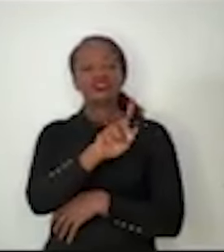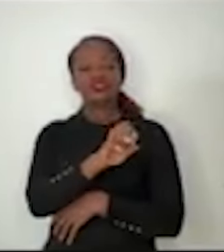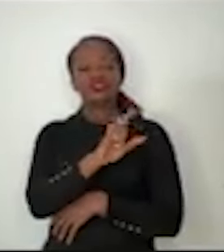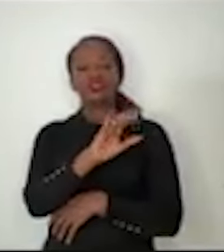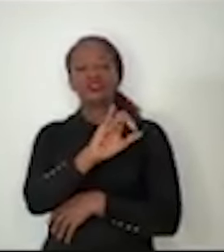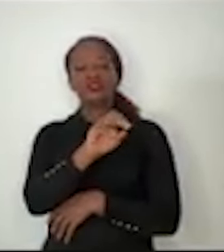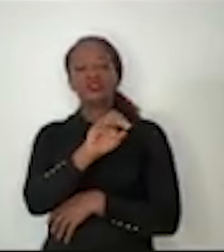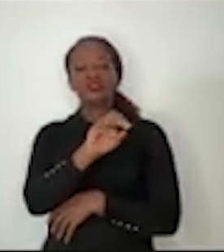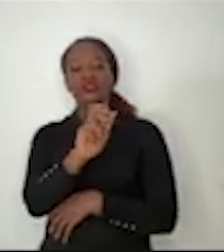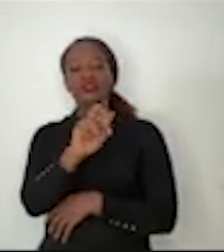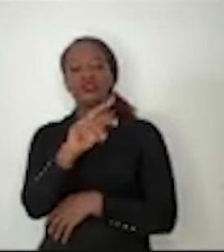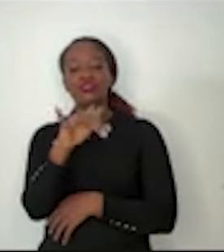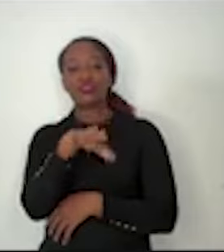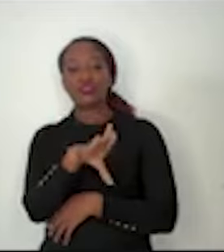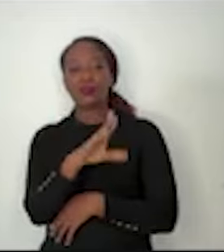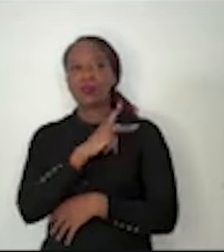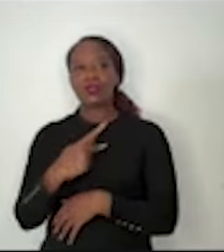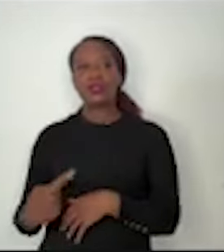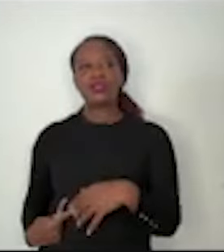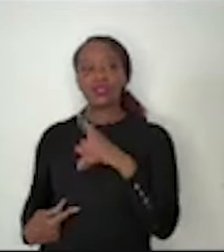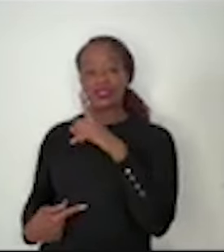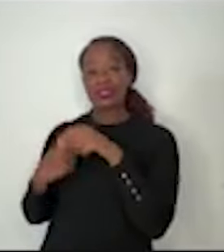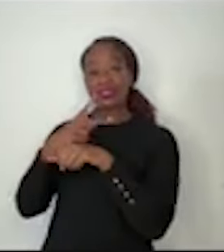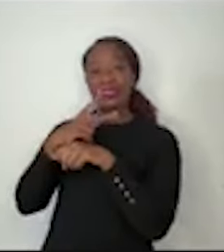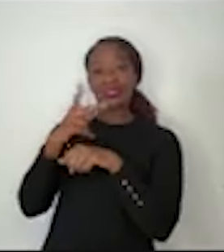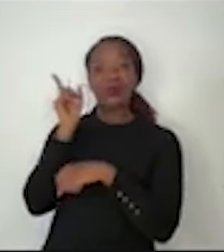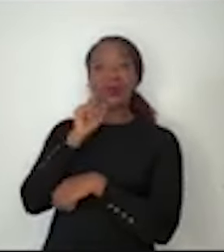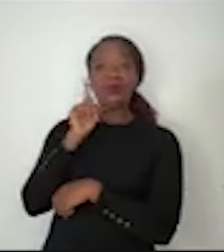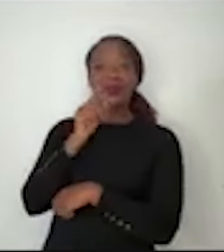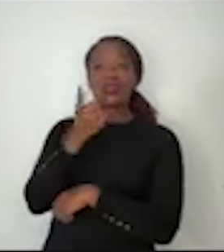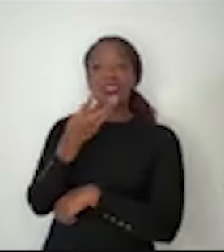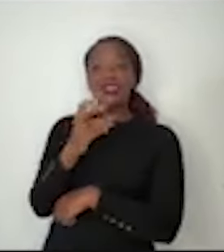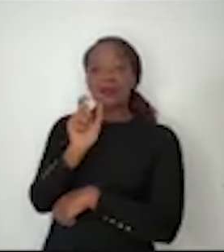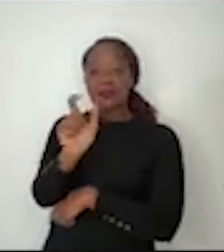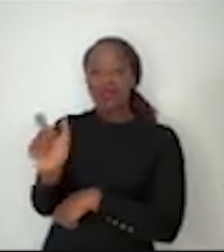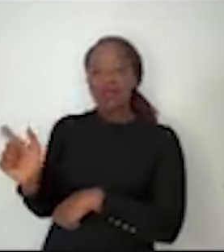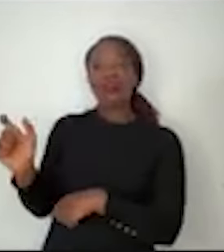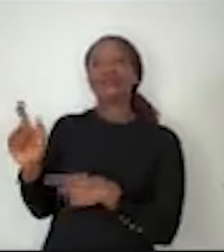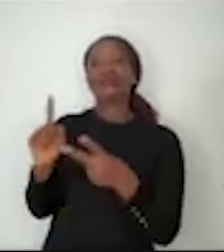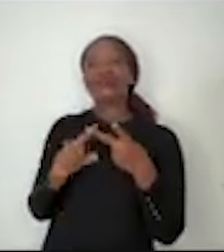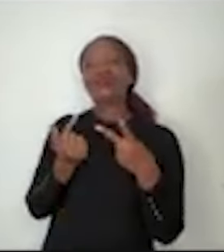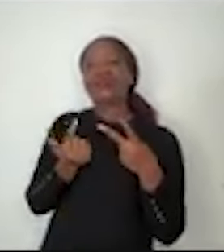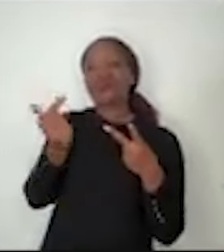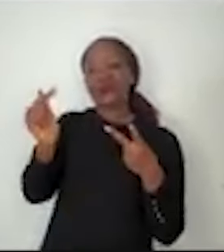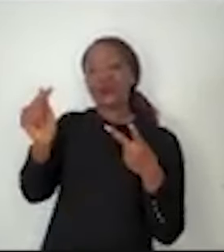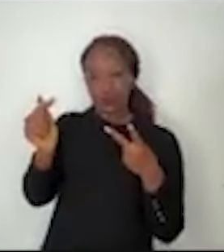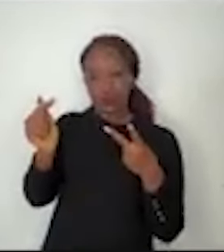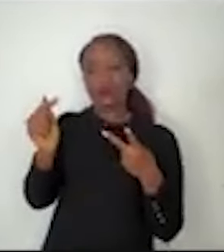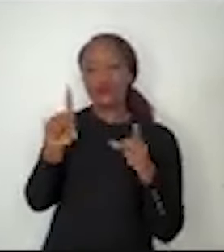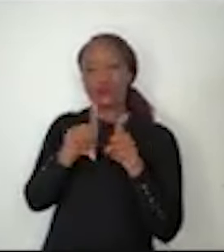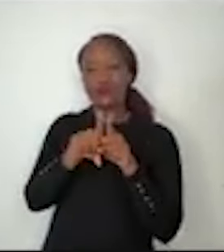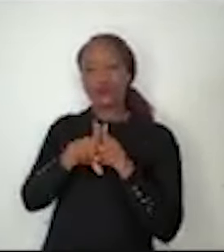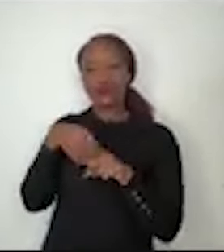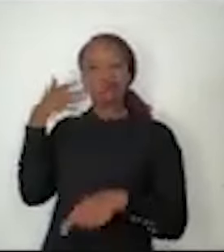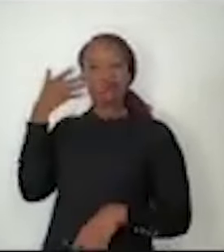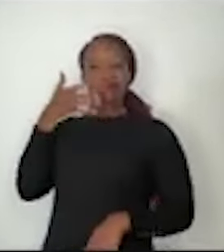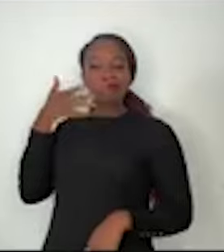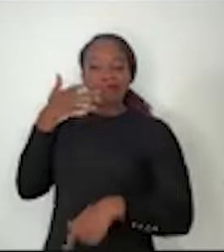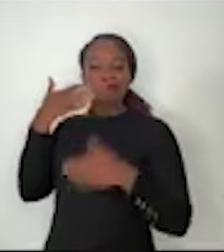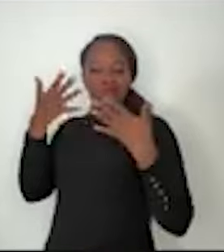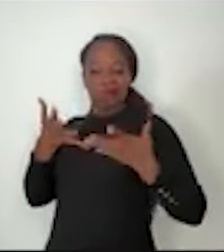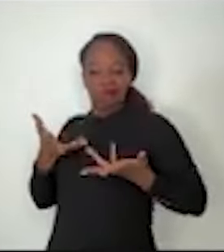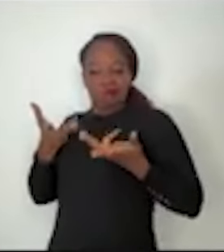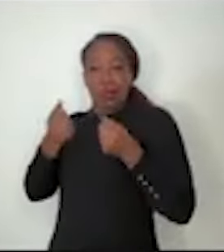dos Estados Unidos com 130 palavras. e o William Harrison fez o maior discurso de posse com mais de 8 mil palavras